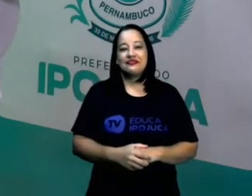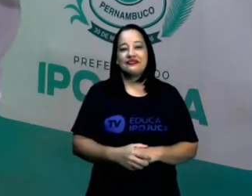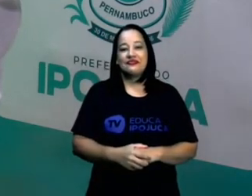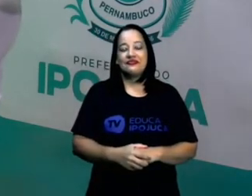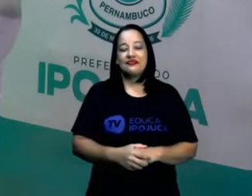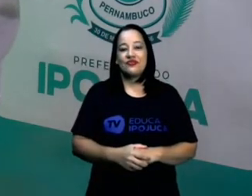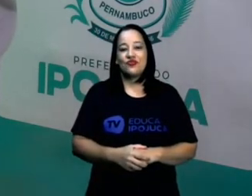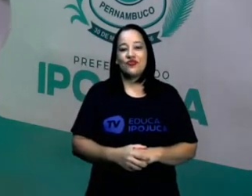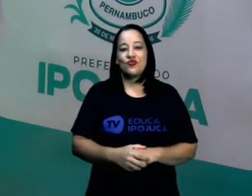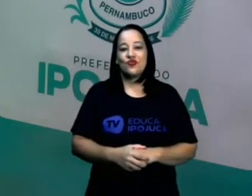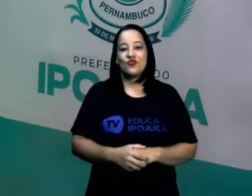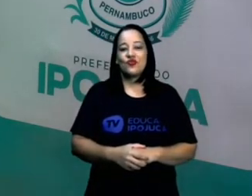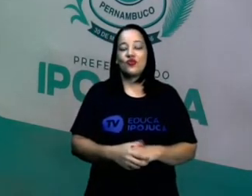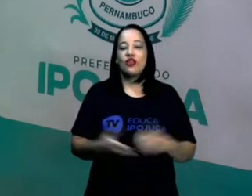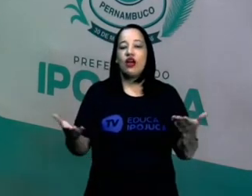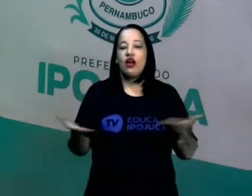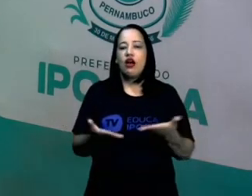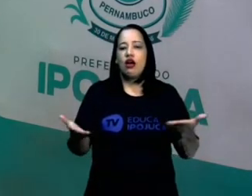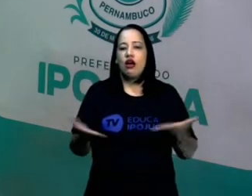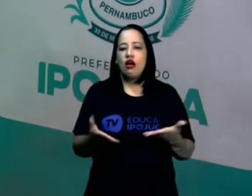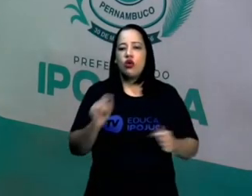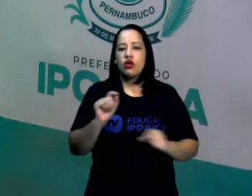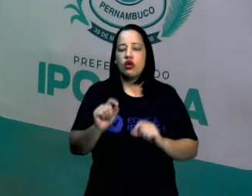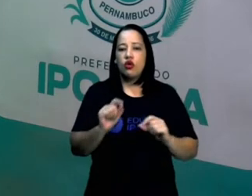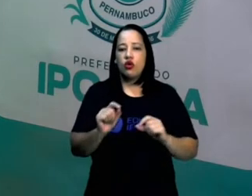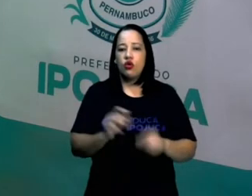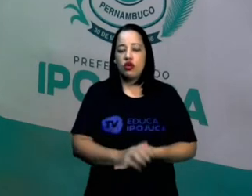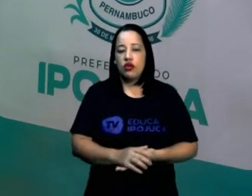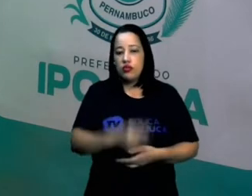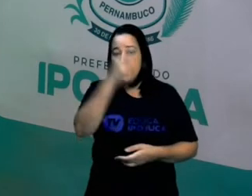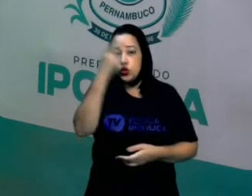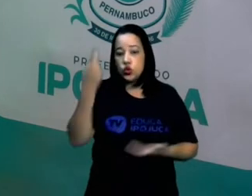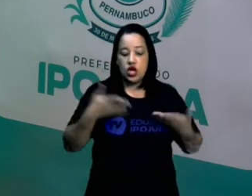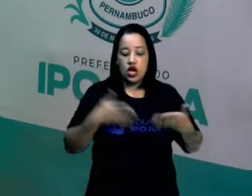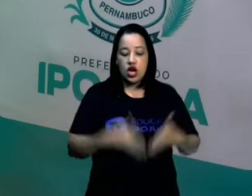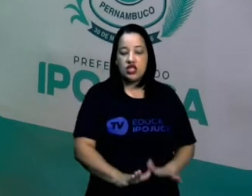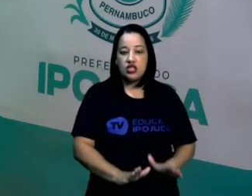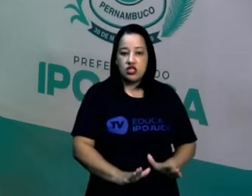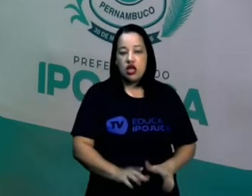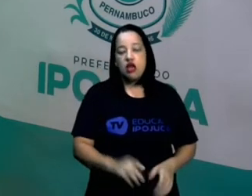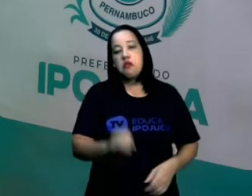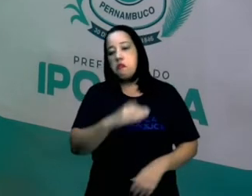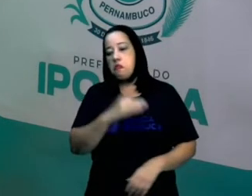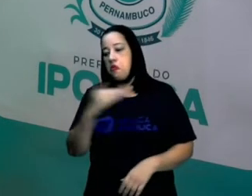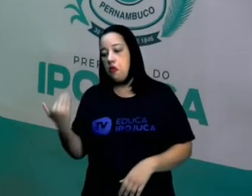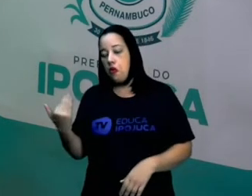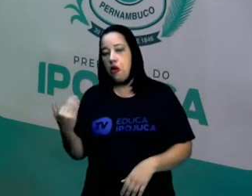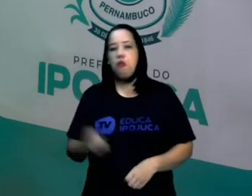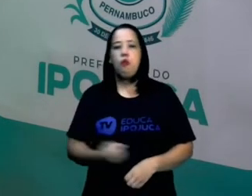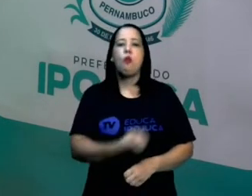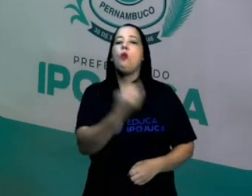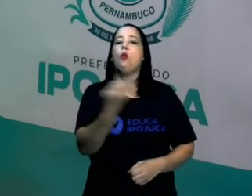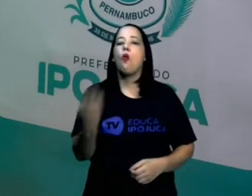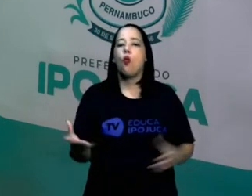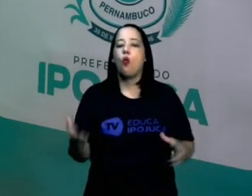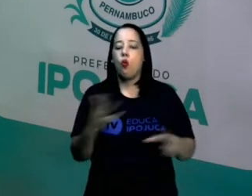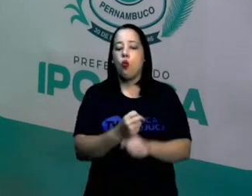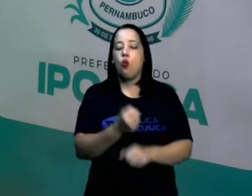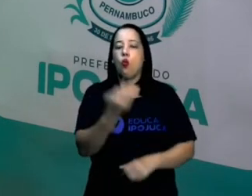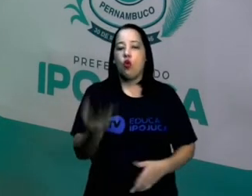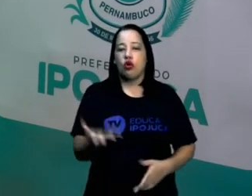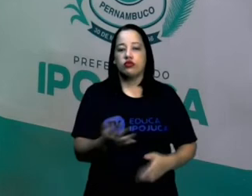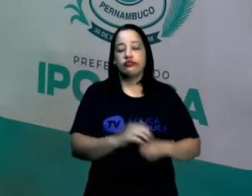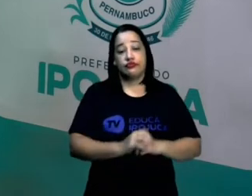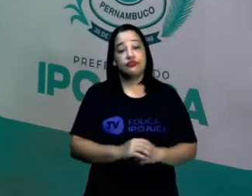Vamos falar agora da taxa de natalidade e mortalidade no Brasil. O Brasil vem passando por